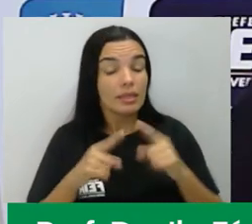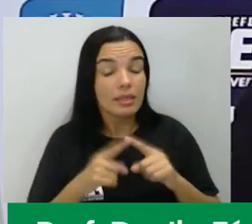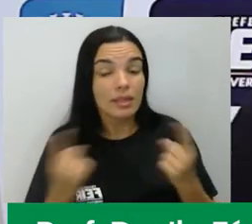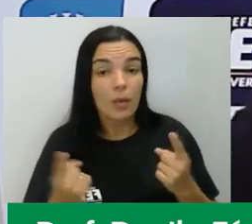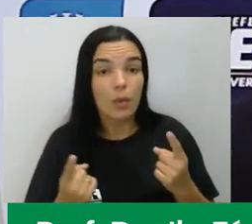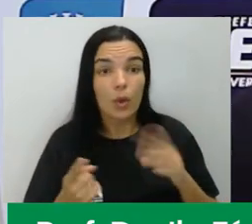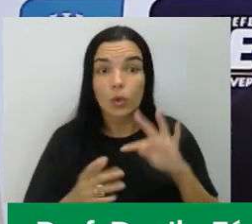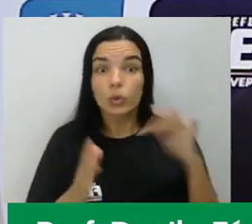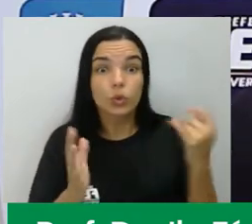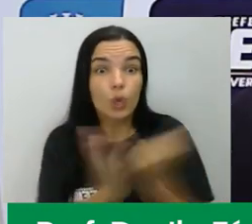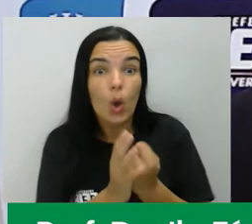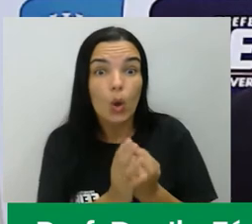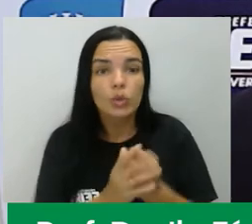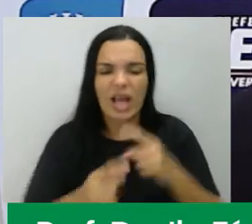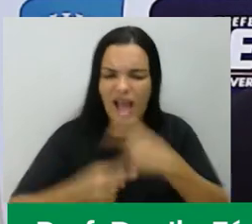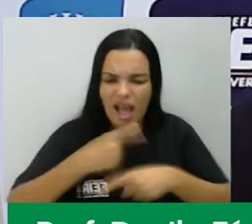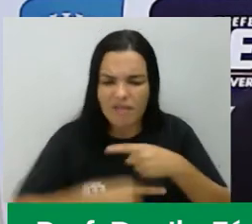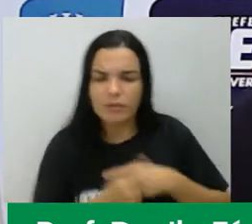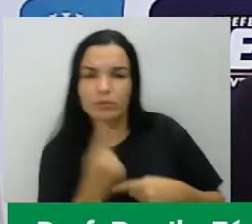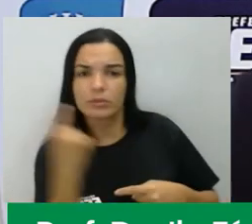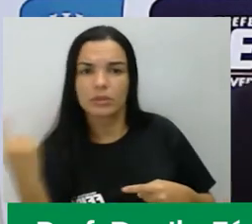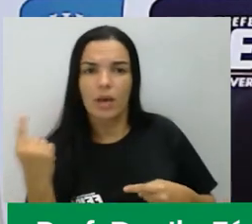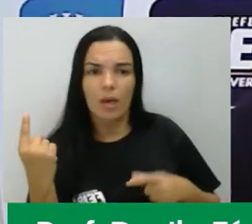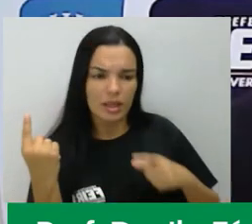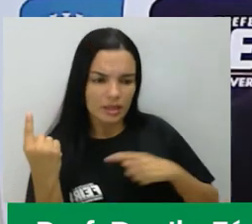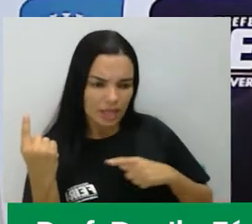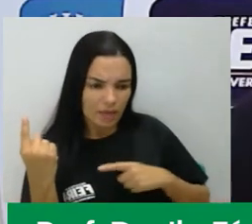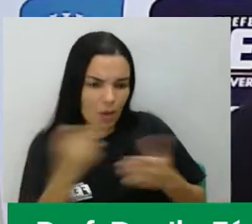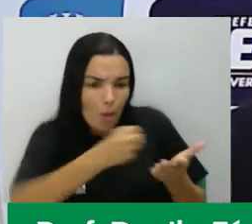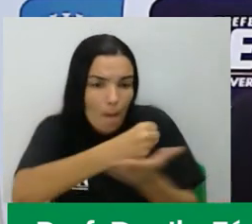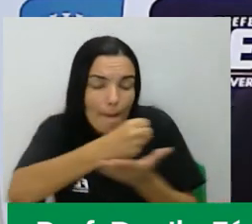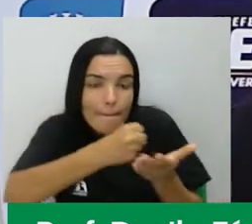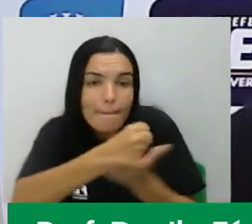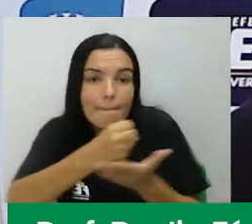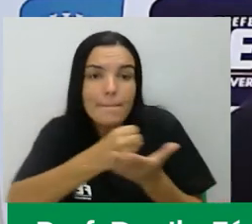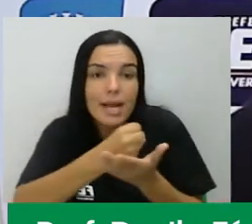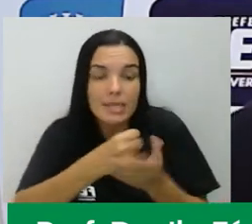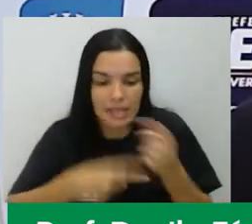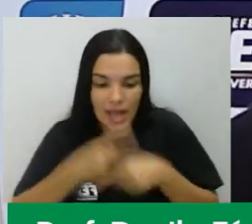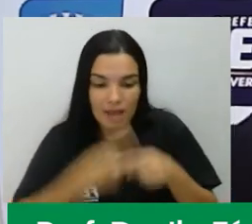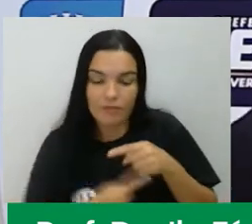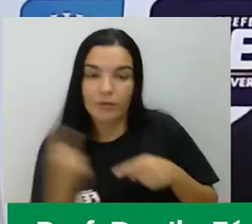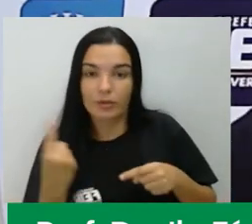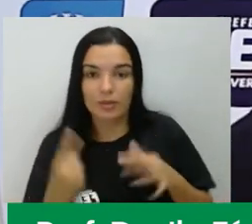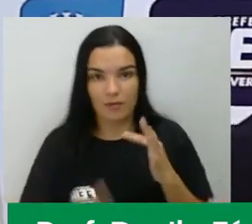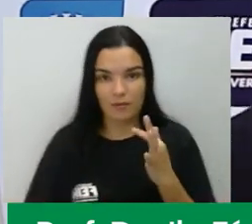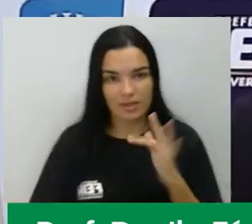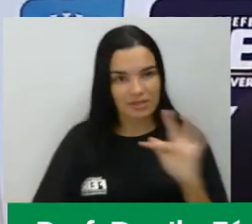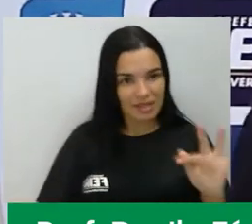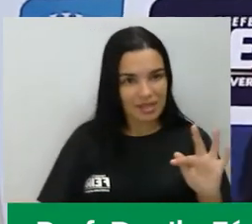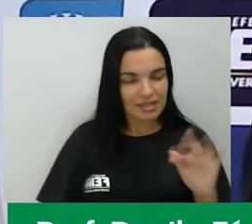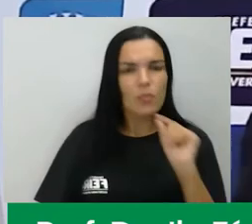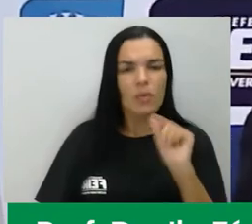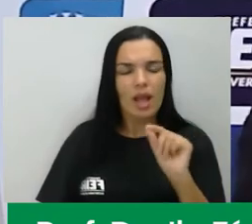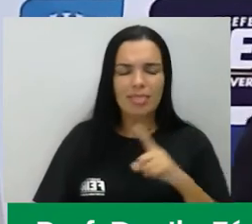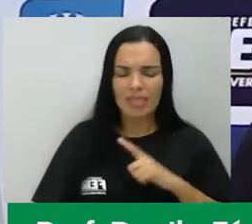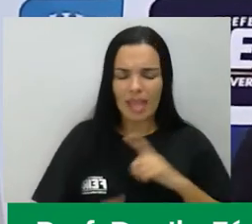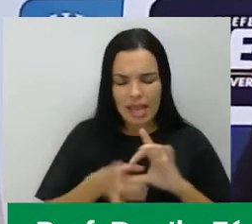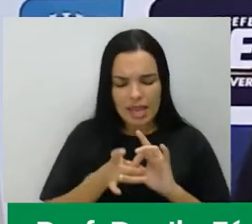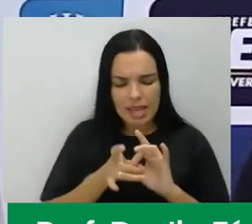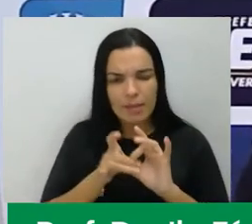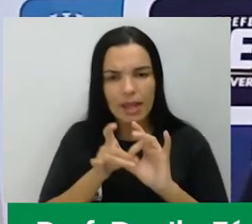fonte dos ideais da Revolução Francesa, que eram liberdade, igualdade e fraternidade. Porém, meu